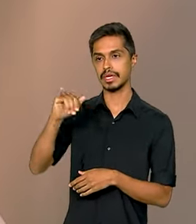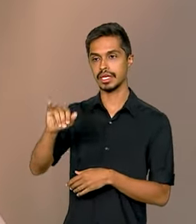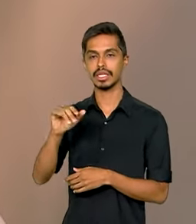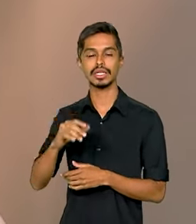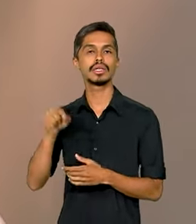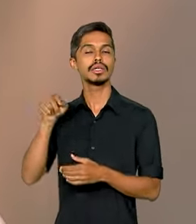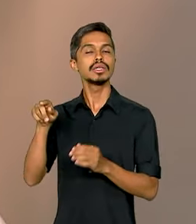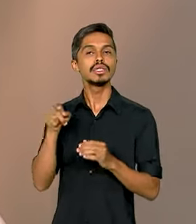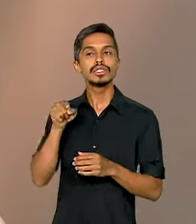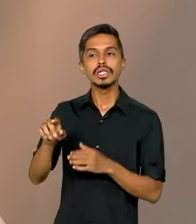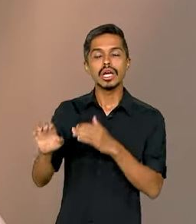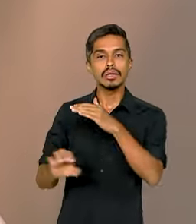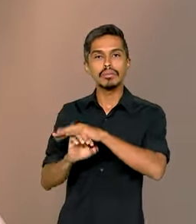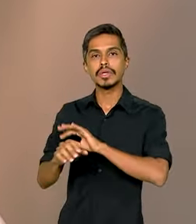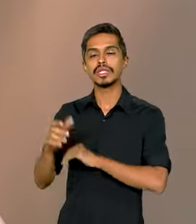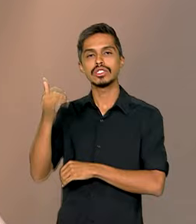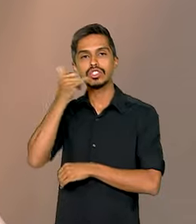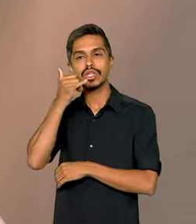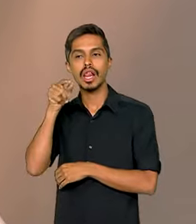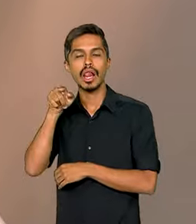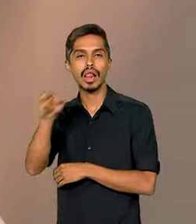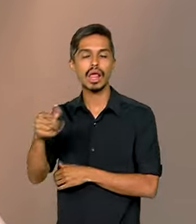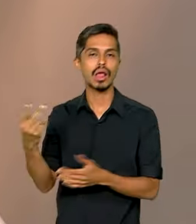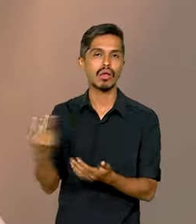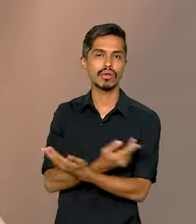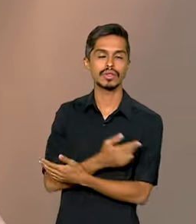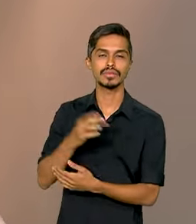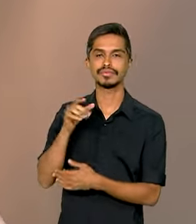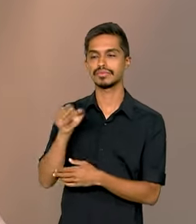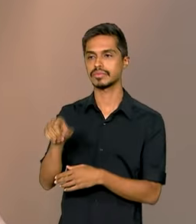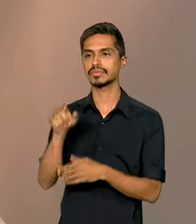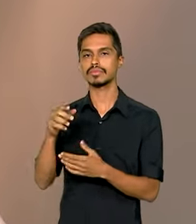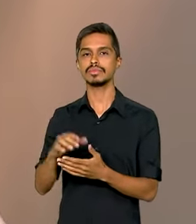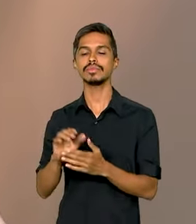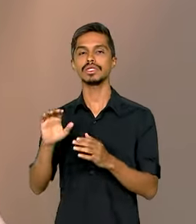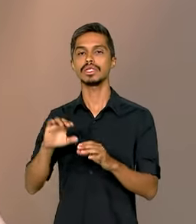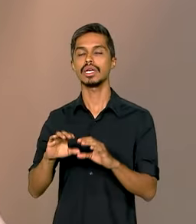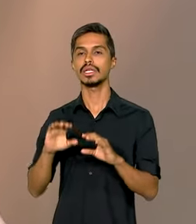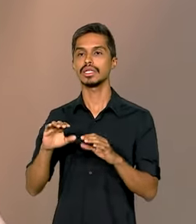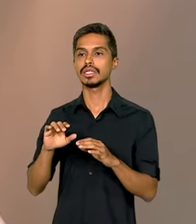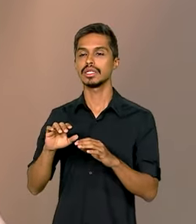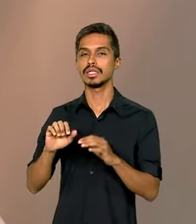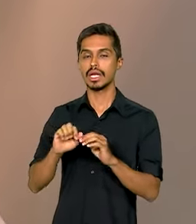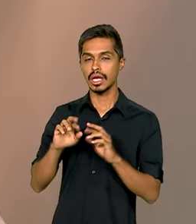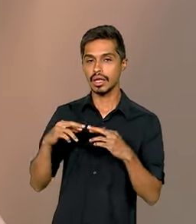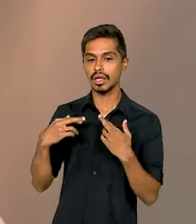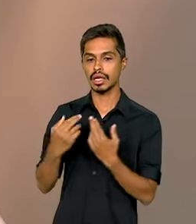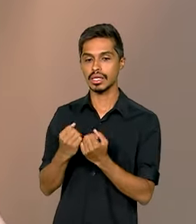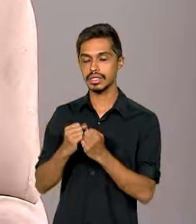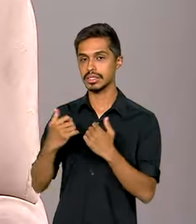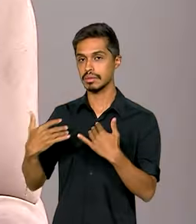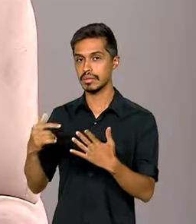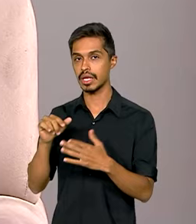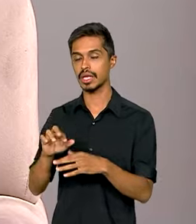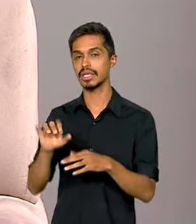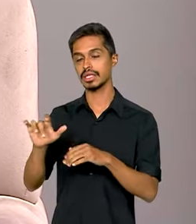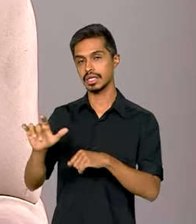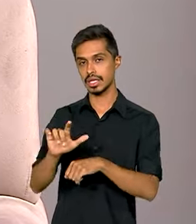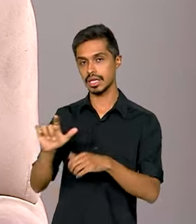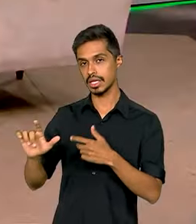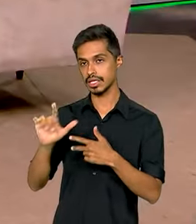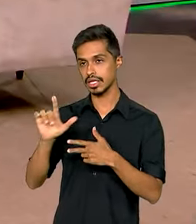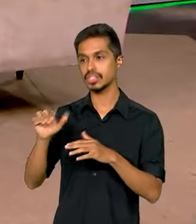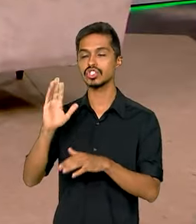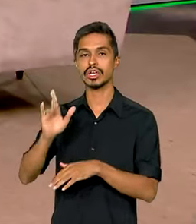instalada, acontecendo lá na Assembleia Legislativa. Também recebi aqui o governador. Ou seja, já havia uma